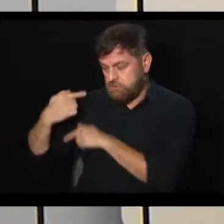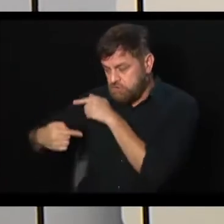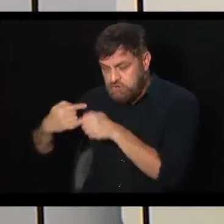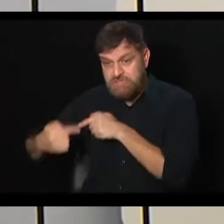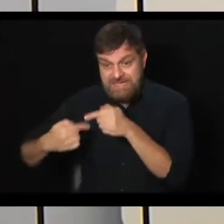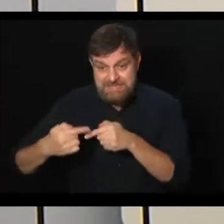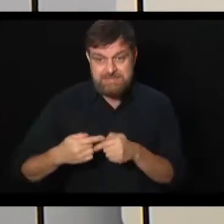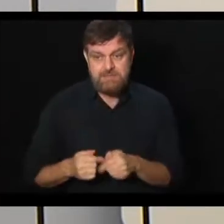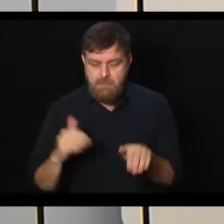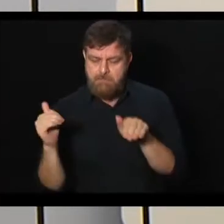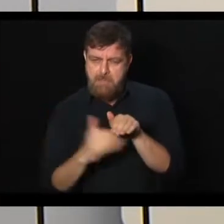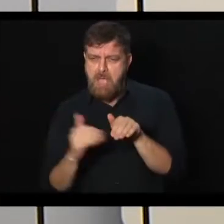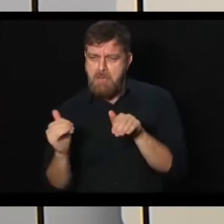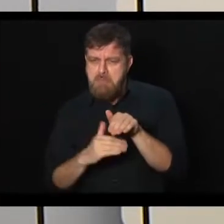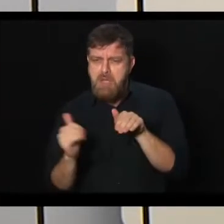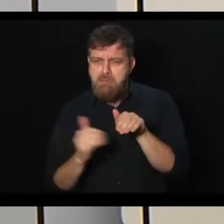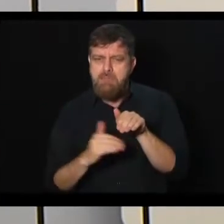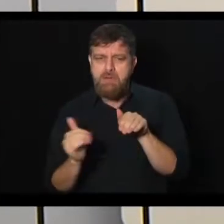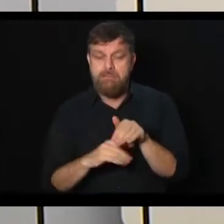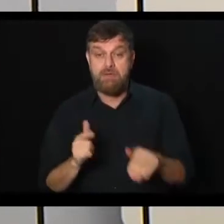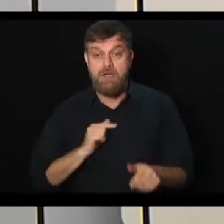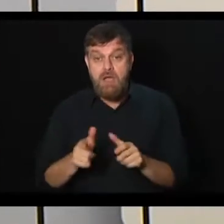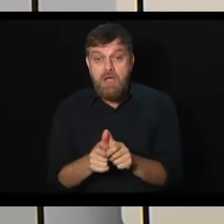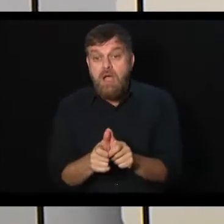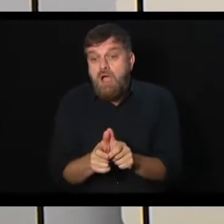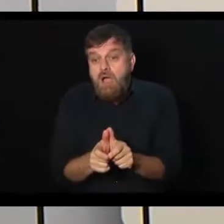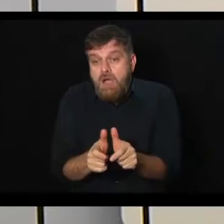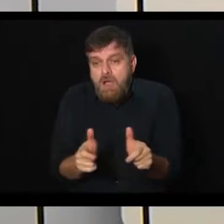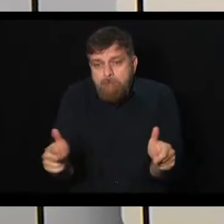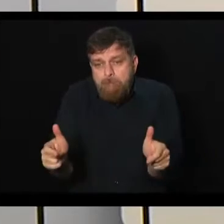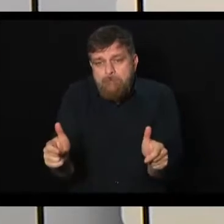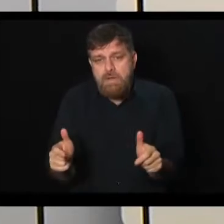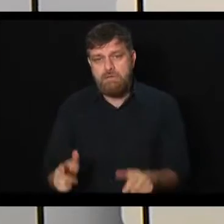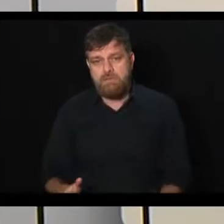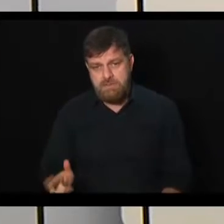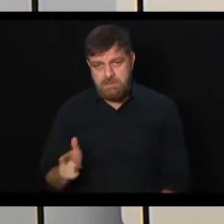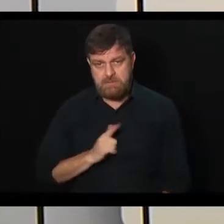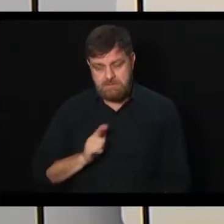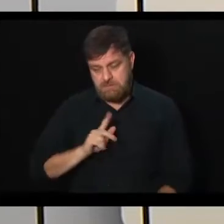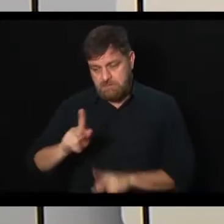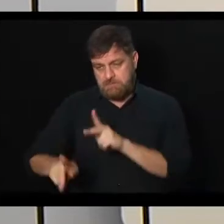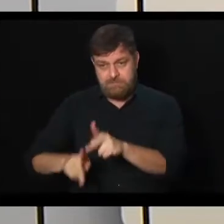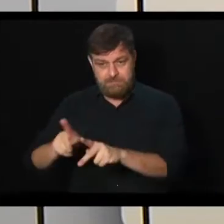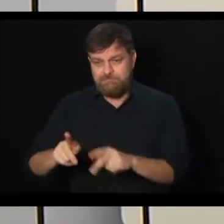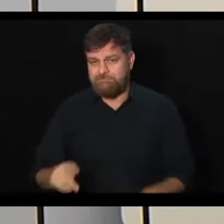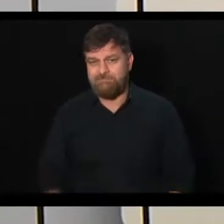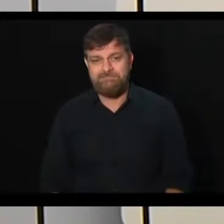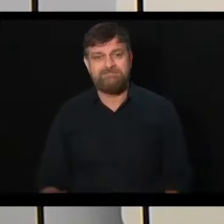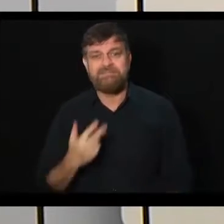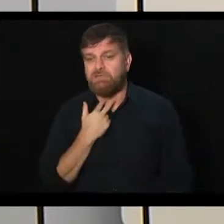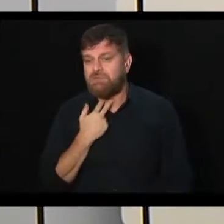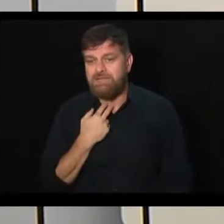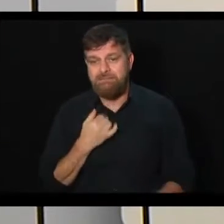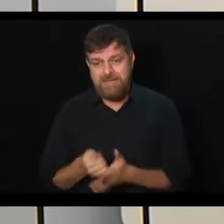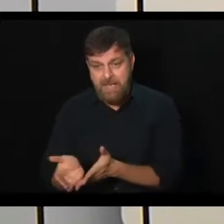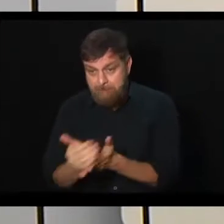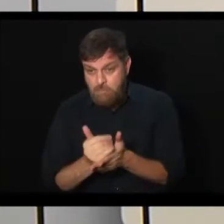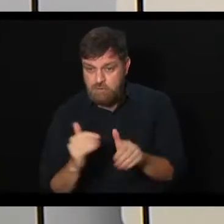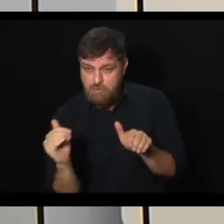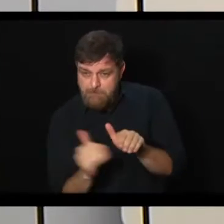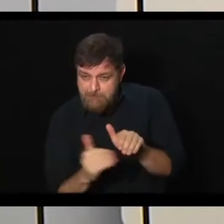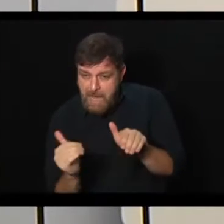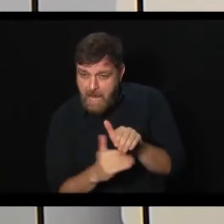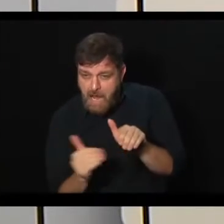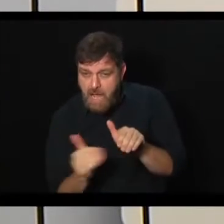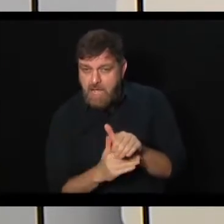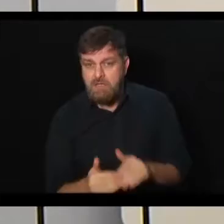temos uma geração que tem uma grande parcela da população que não está contribuindo para a Previdência,